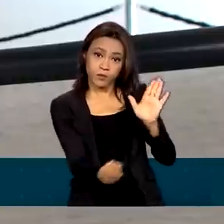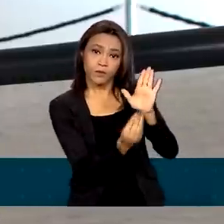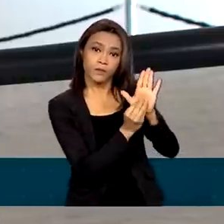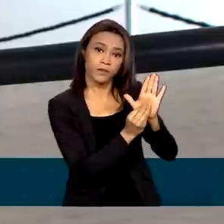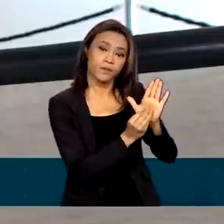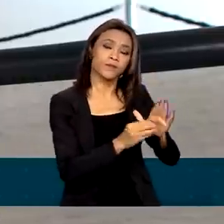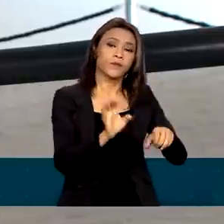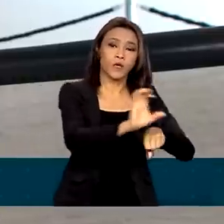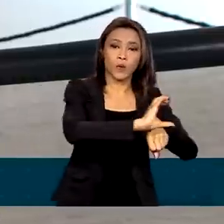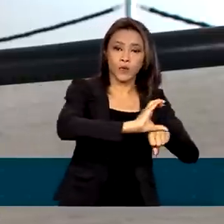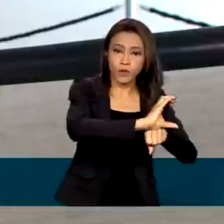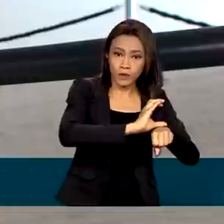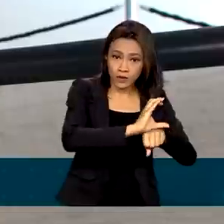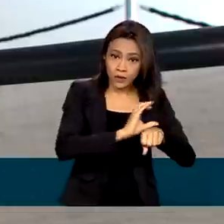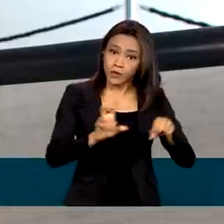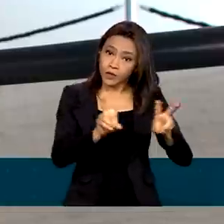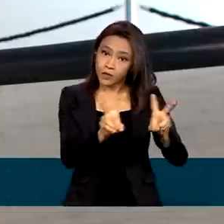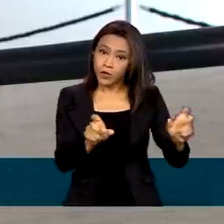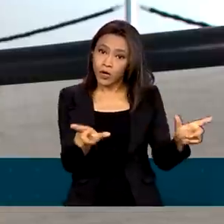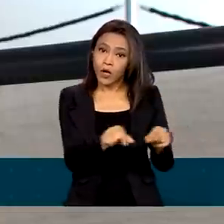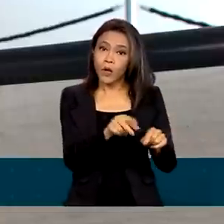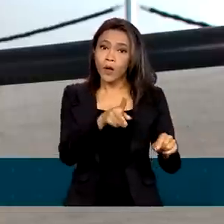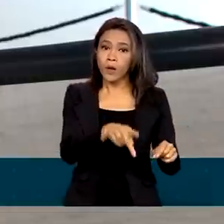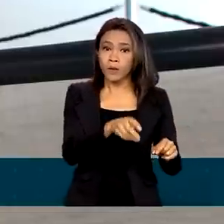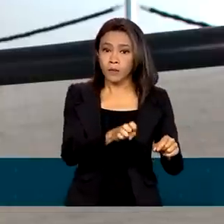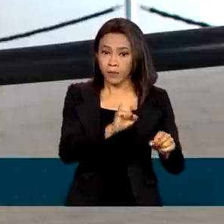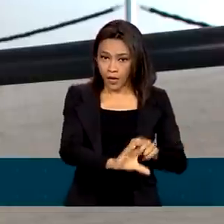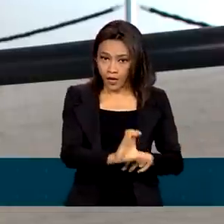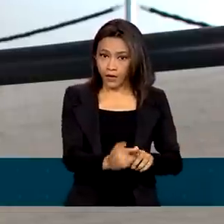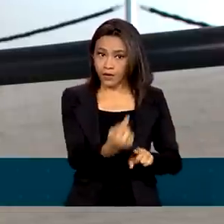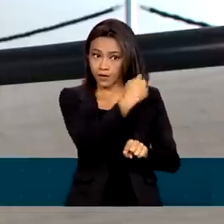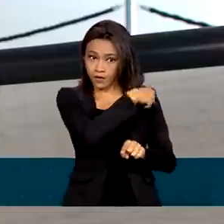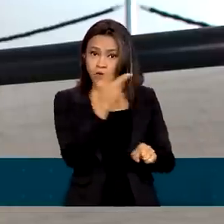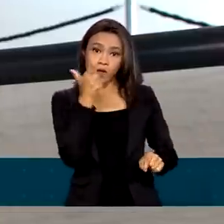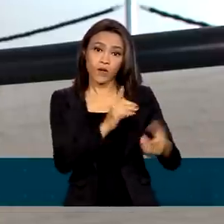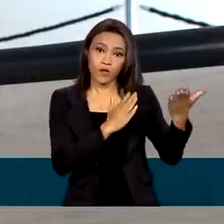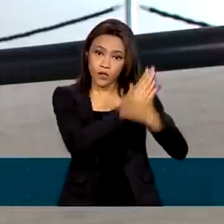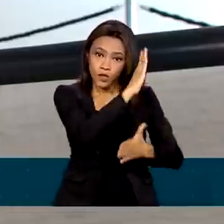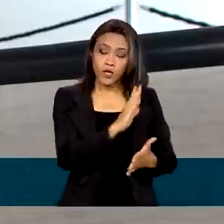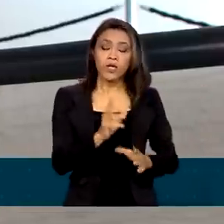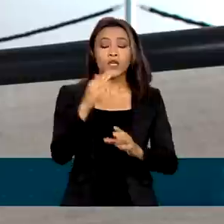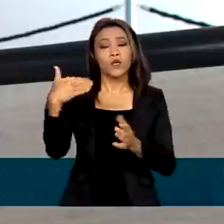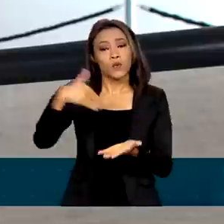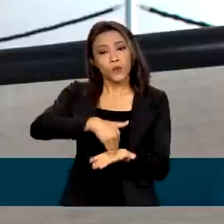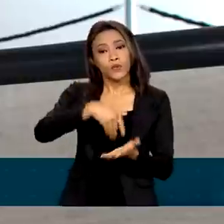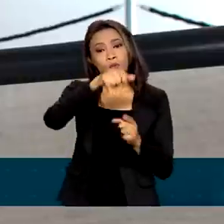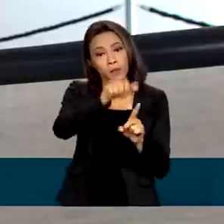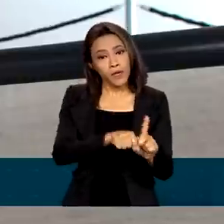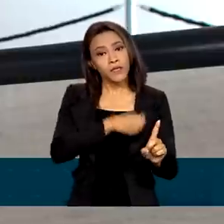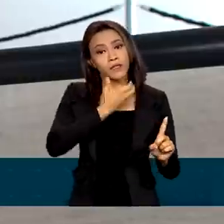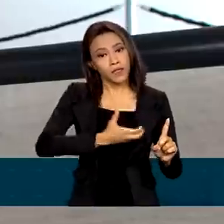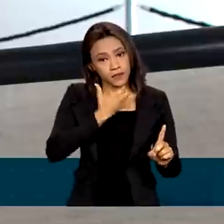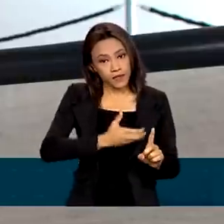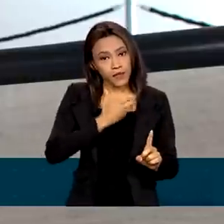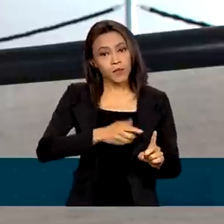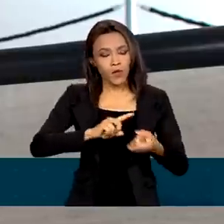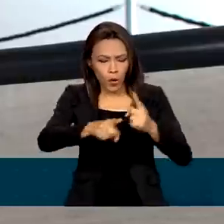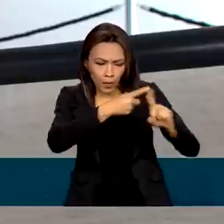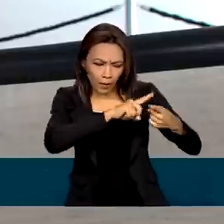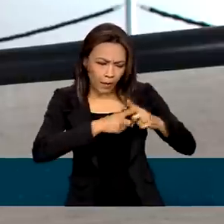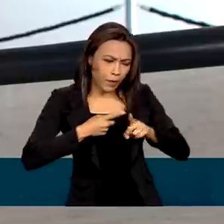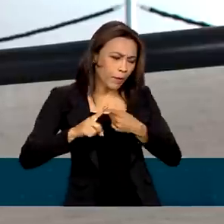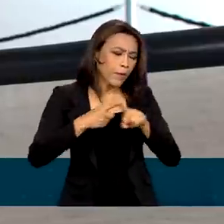chamada PEC da Transição, pelo Congresso Nacional, e no último mês de dezembro, por meio da articulação do então